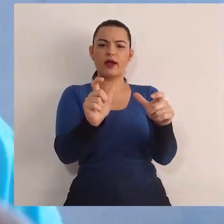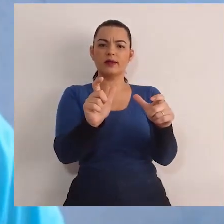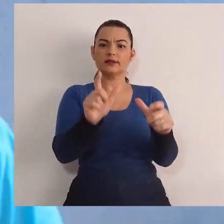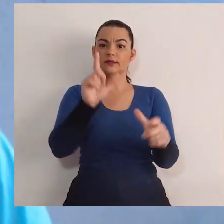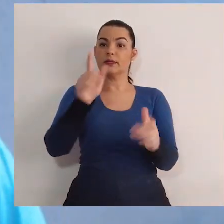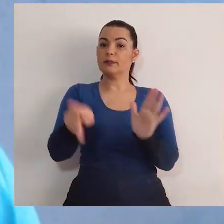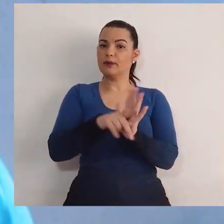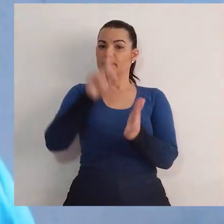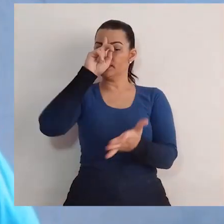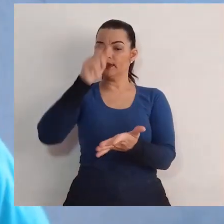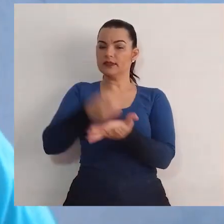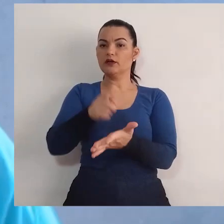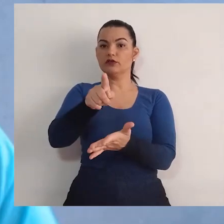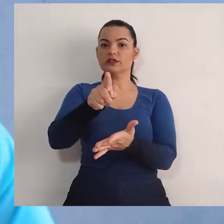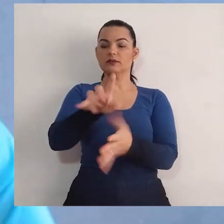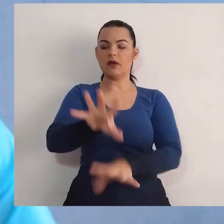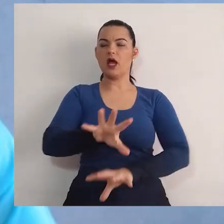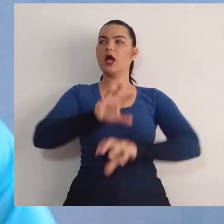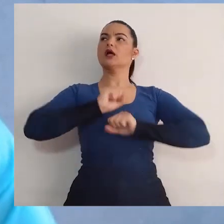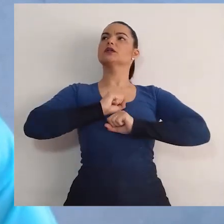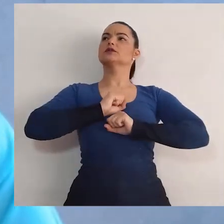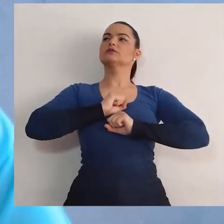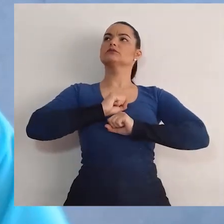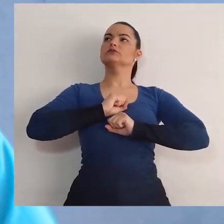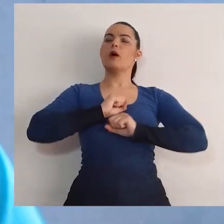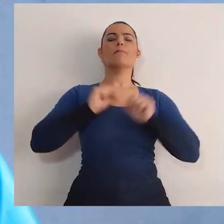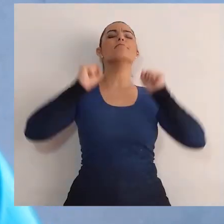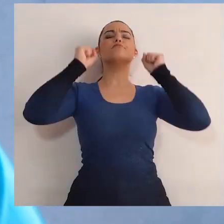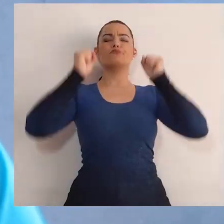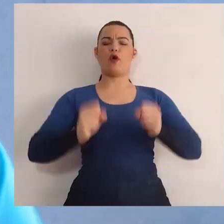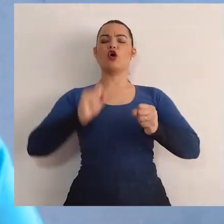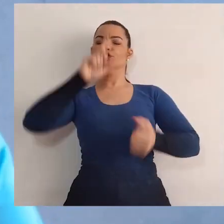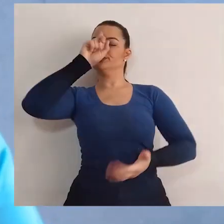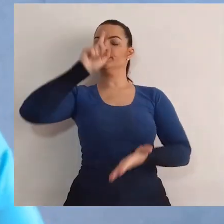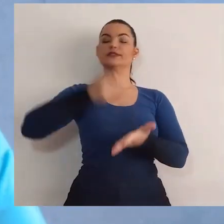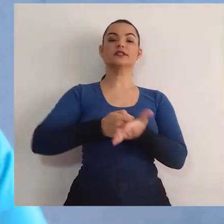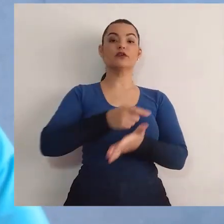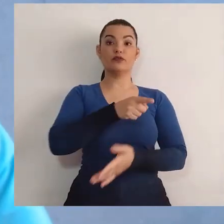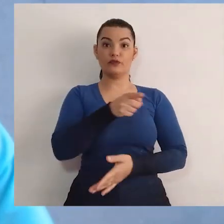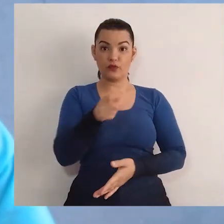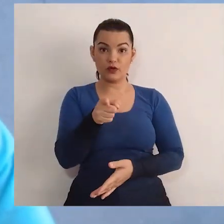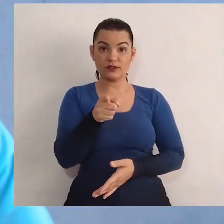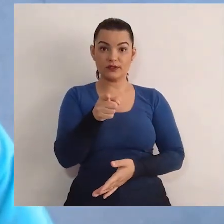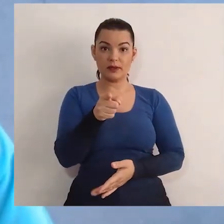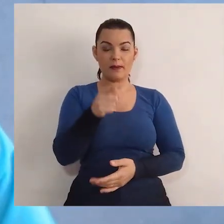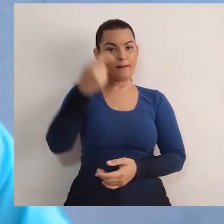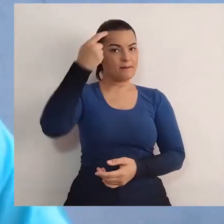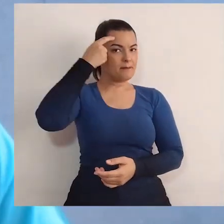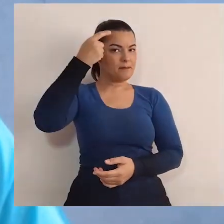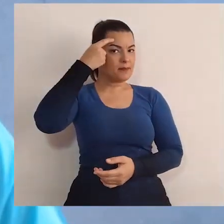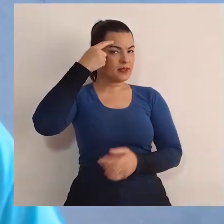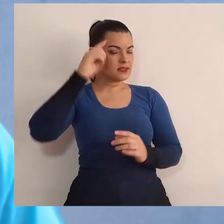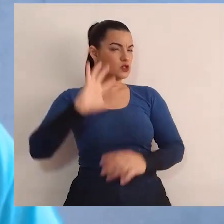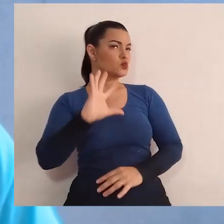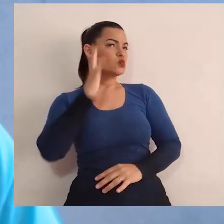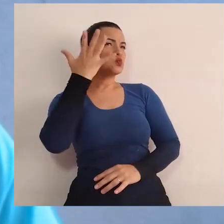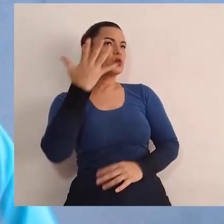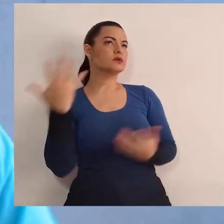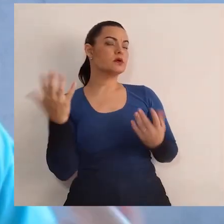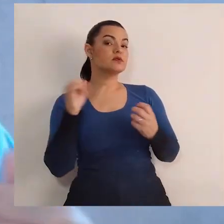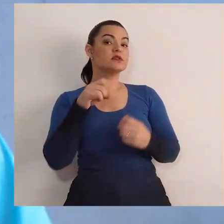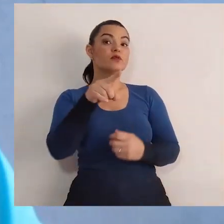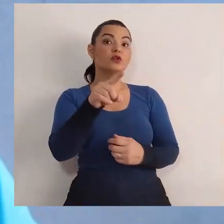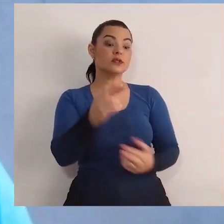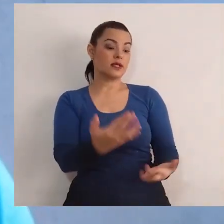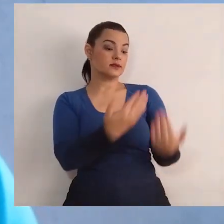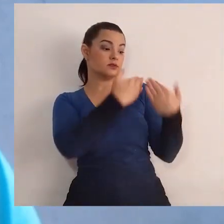incorporar o poder de decisão. você é vai pensar em uma situação que